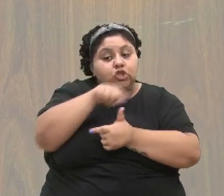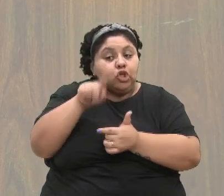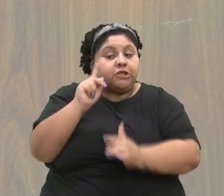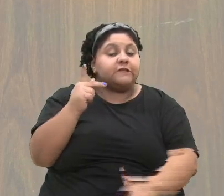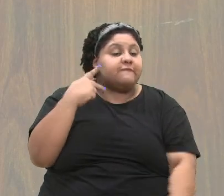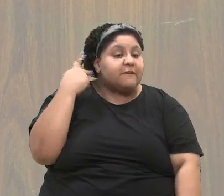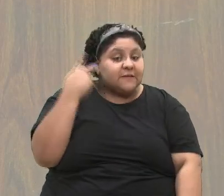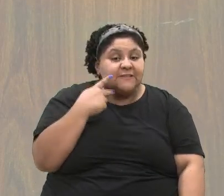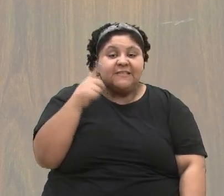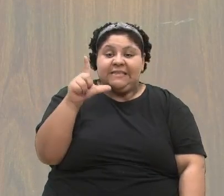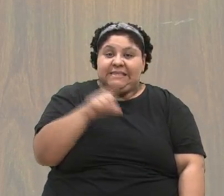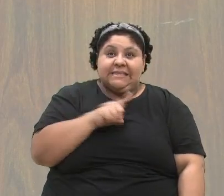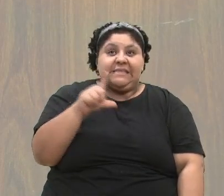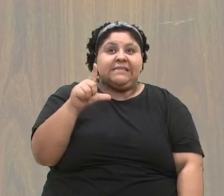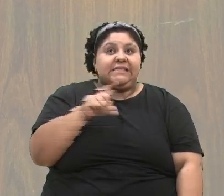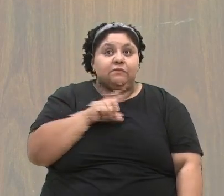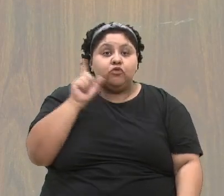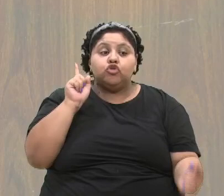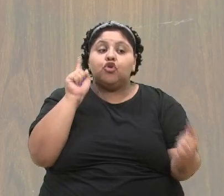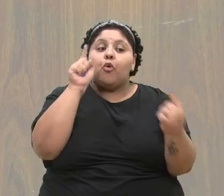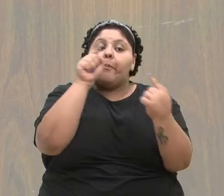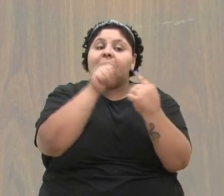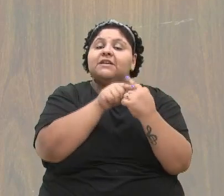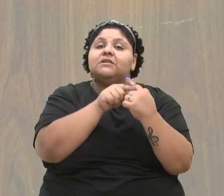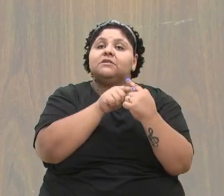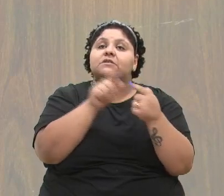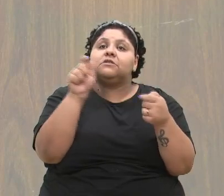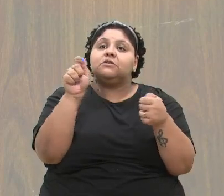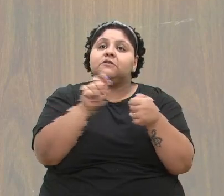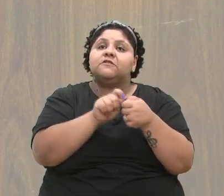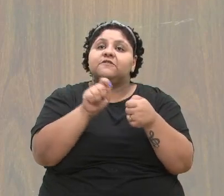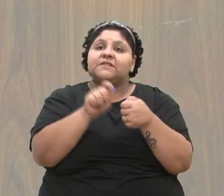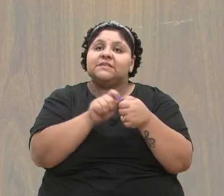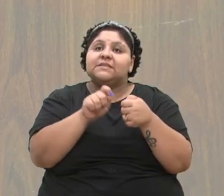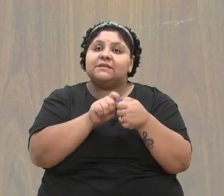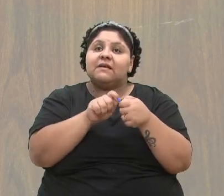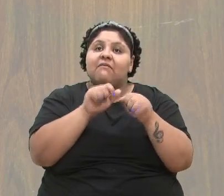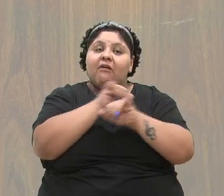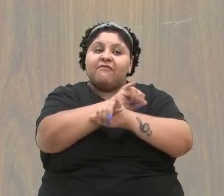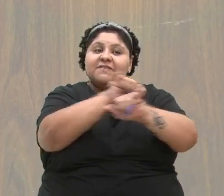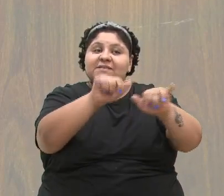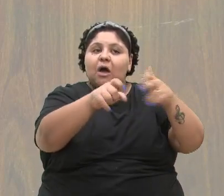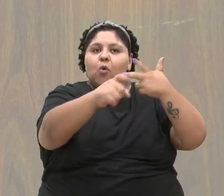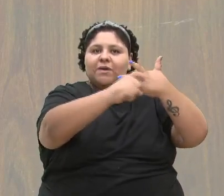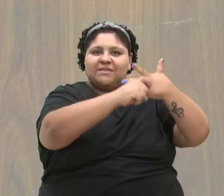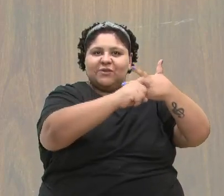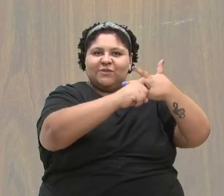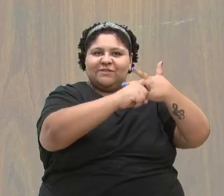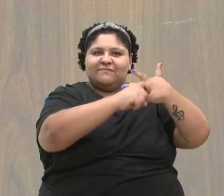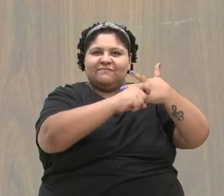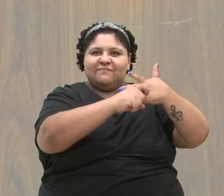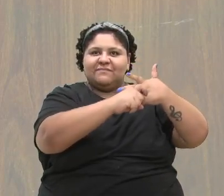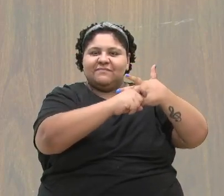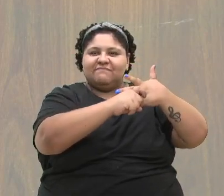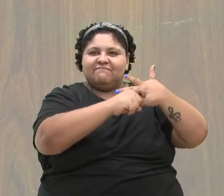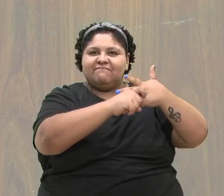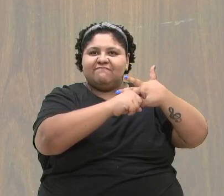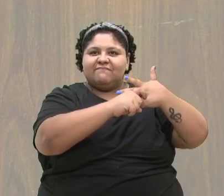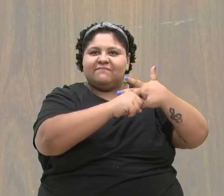vereadores, temos a tarefa de levar até o executivo municipal. Então, se são elas a